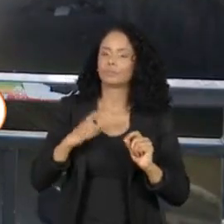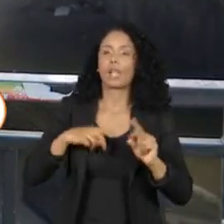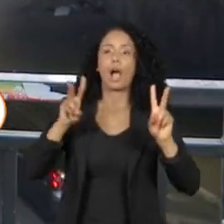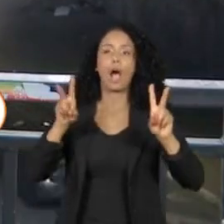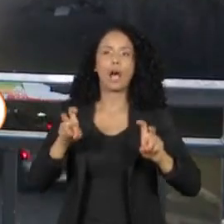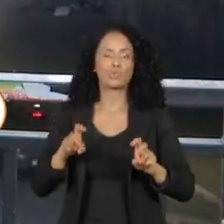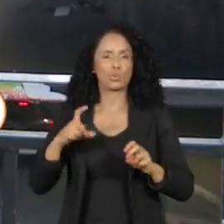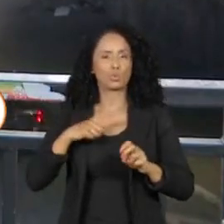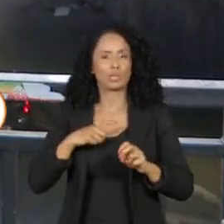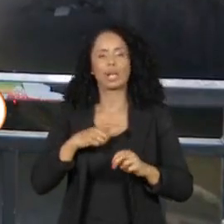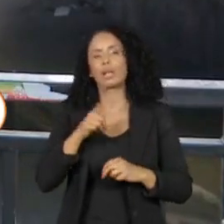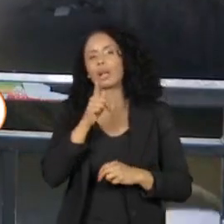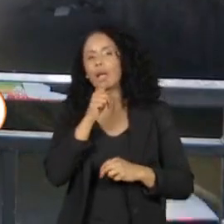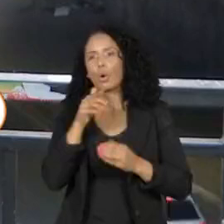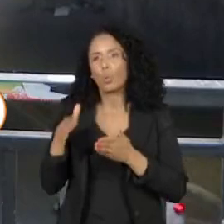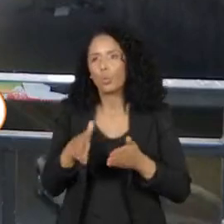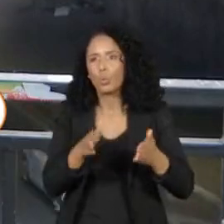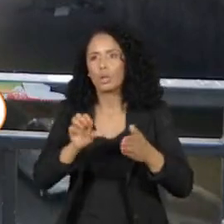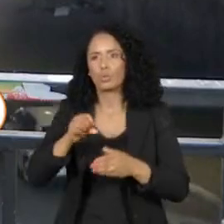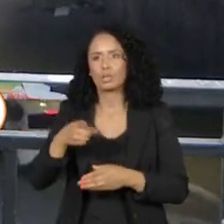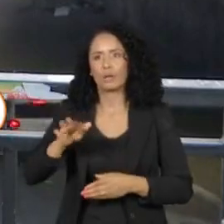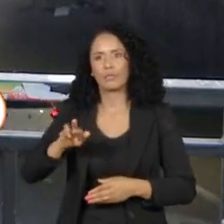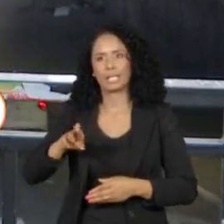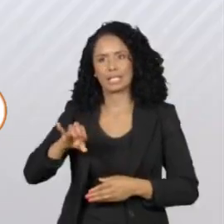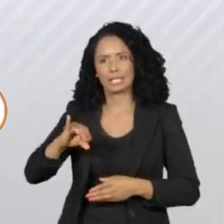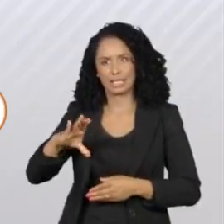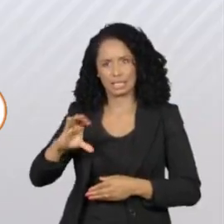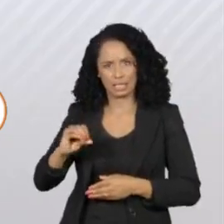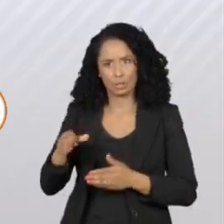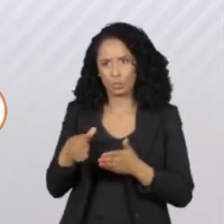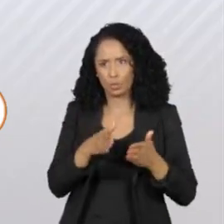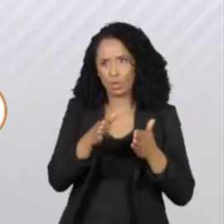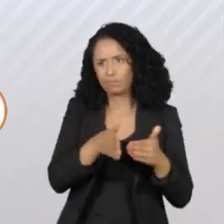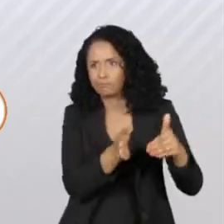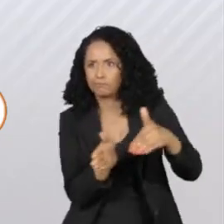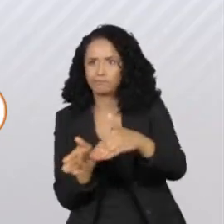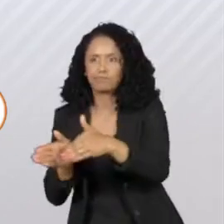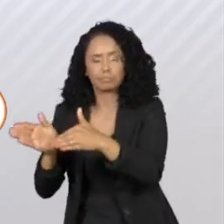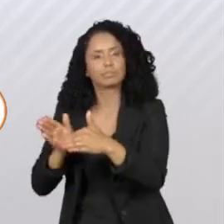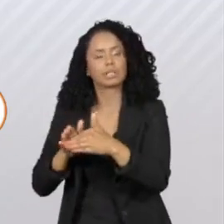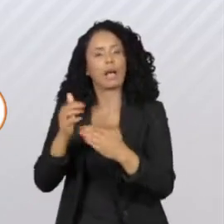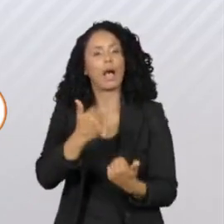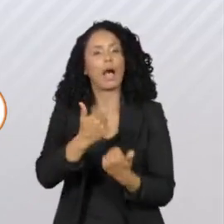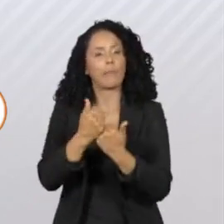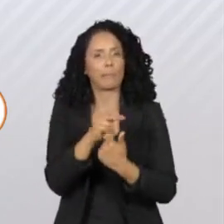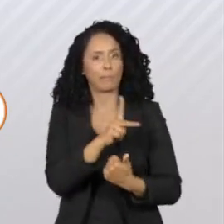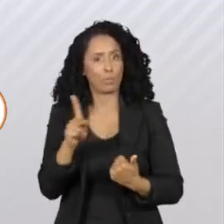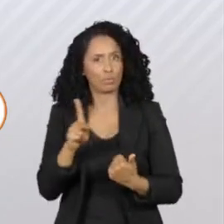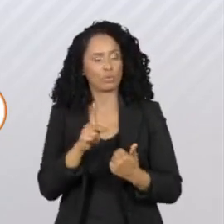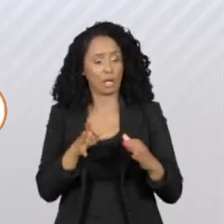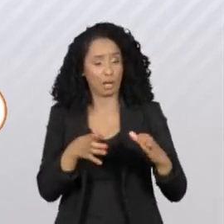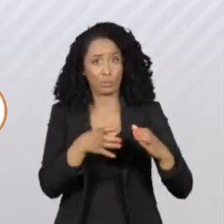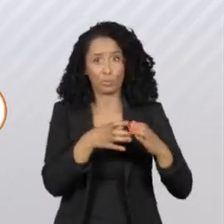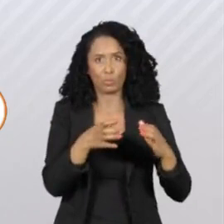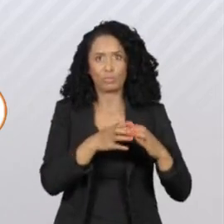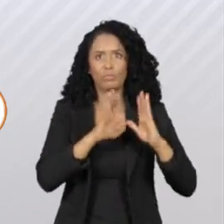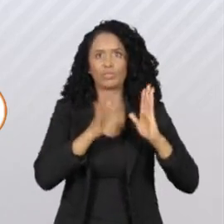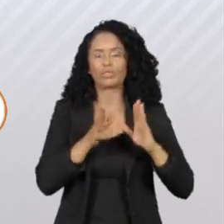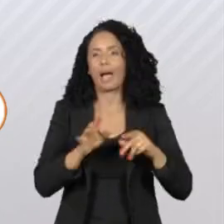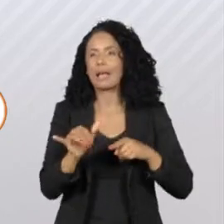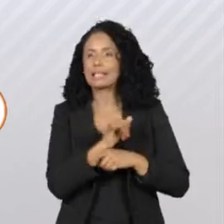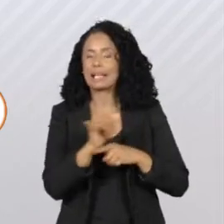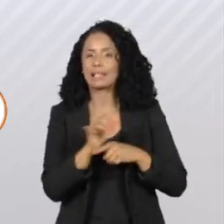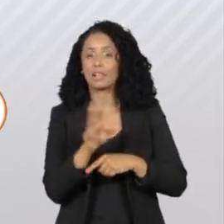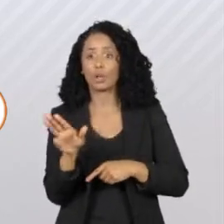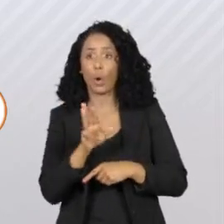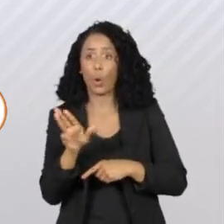transposição do Rio São Francisco, os apoiadores do presidente Jair Bolsonaro aproveitaram a deixa para compartilhar uma montagem do